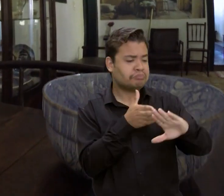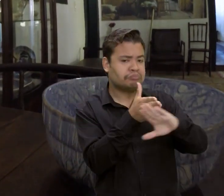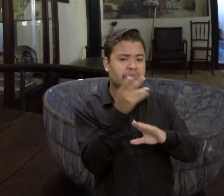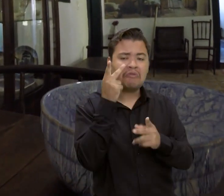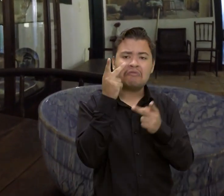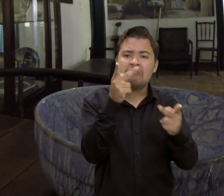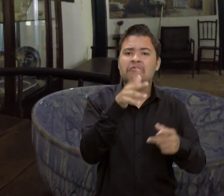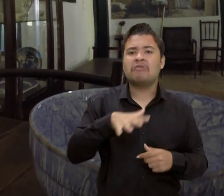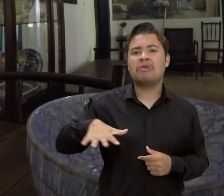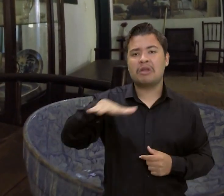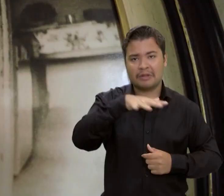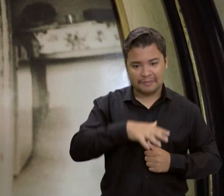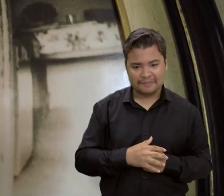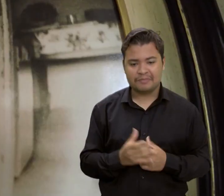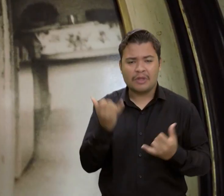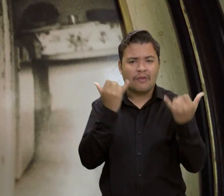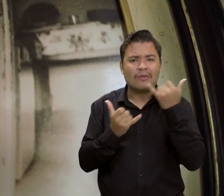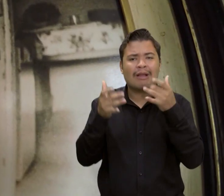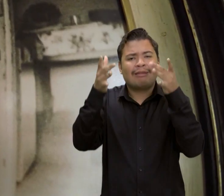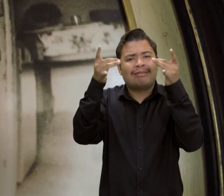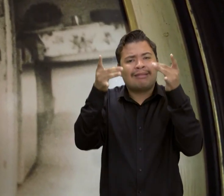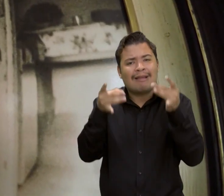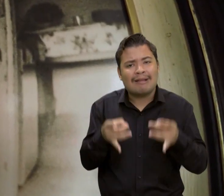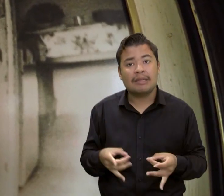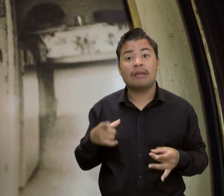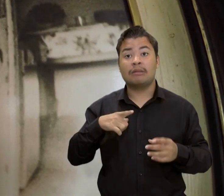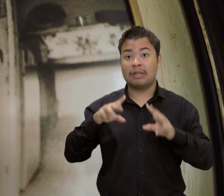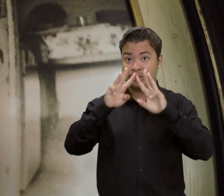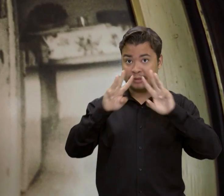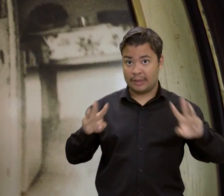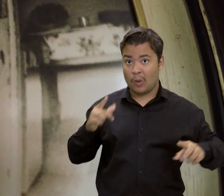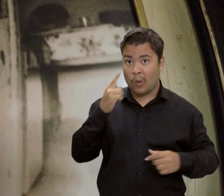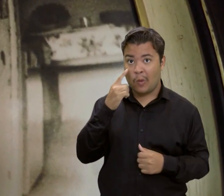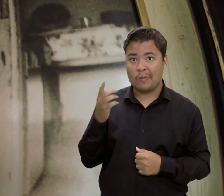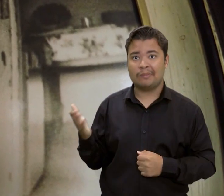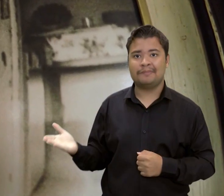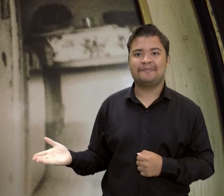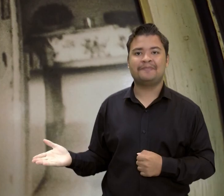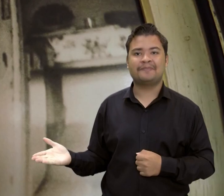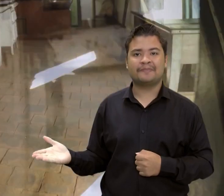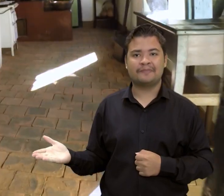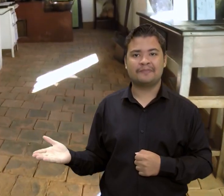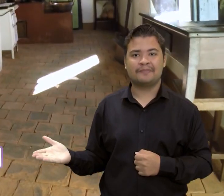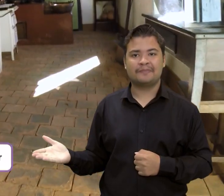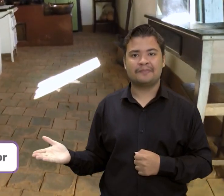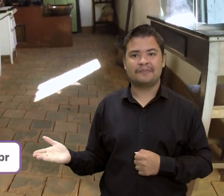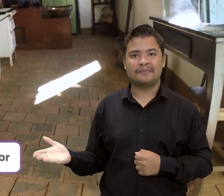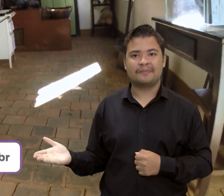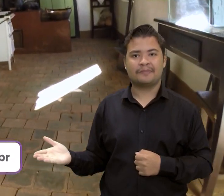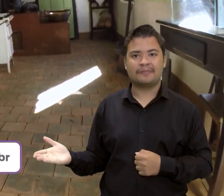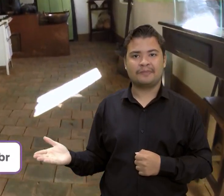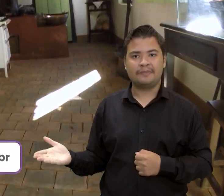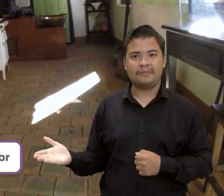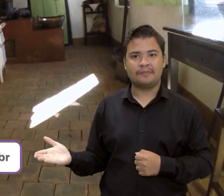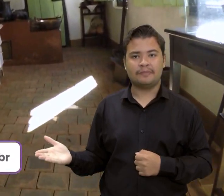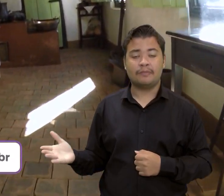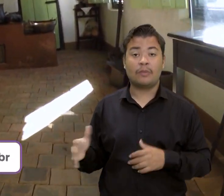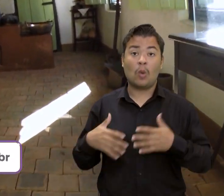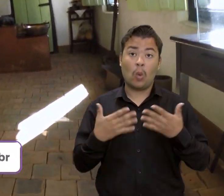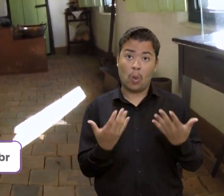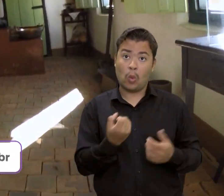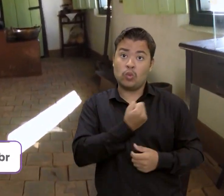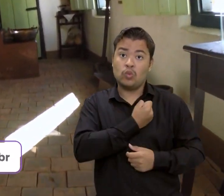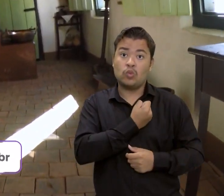de R$ 10,00 para entrar. Mais informações podem ser acessadas no site museucoracoralina